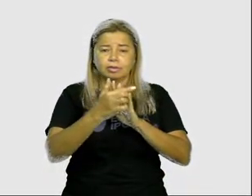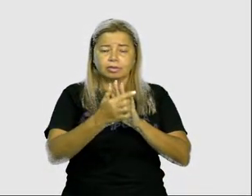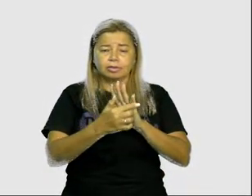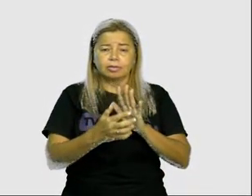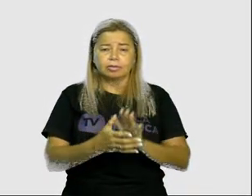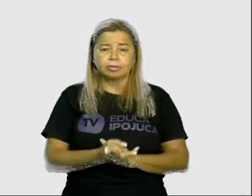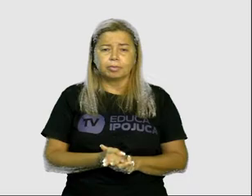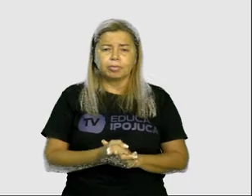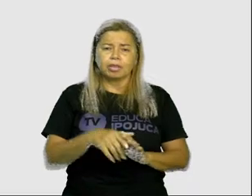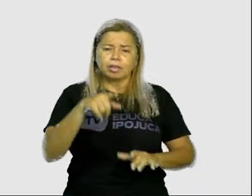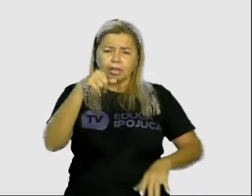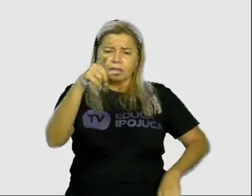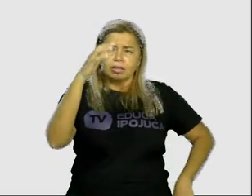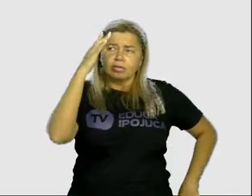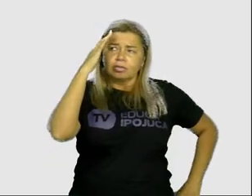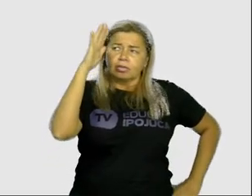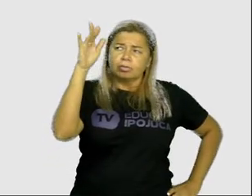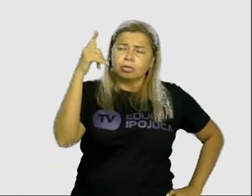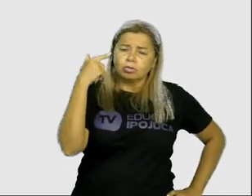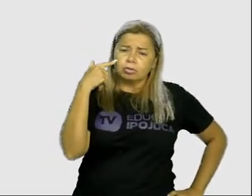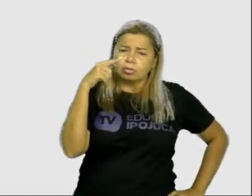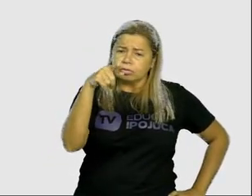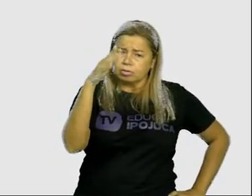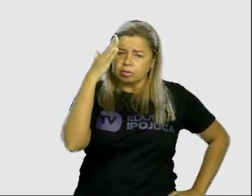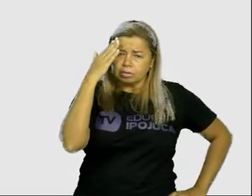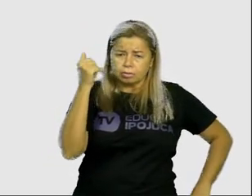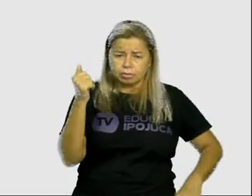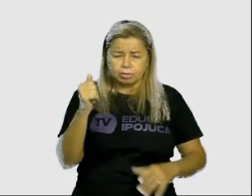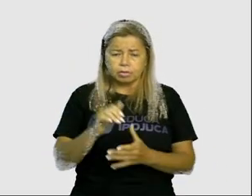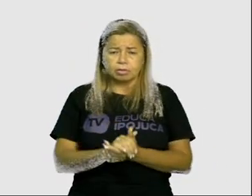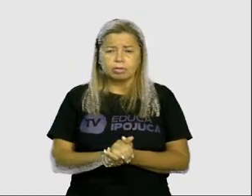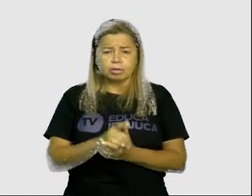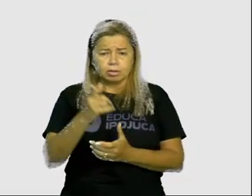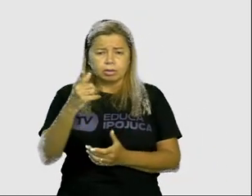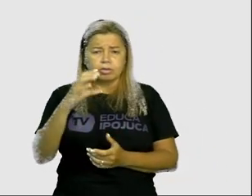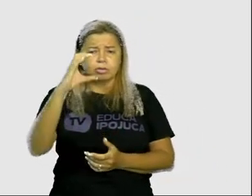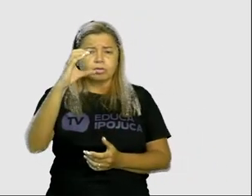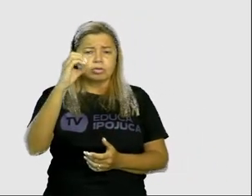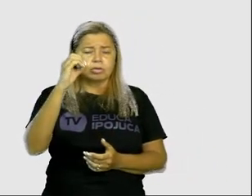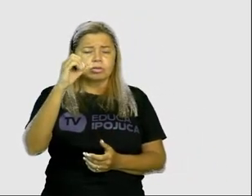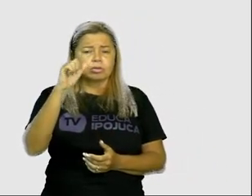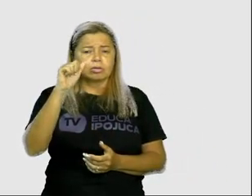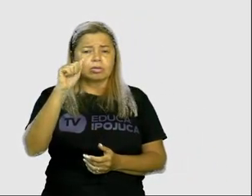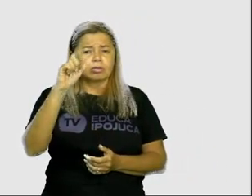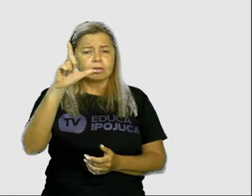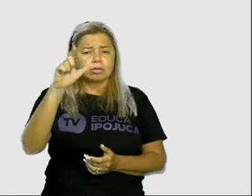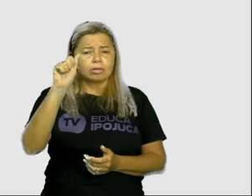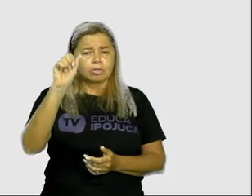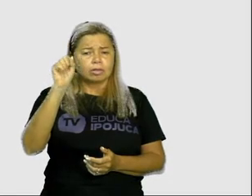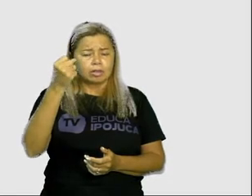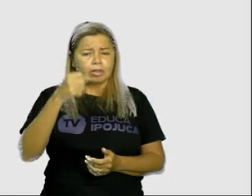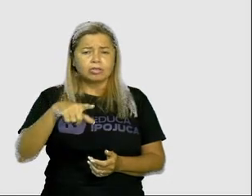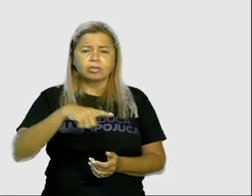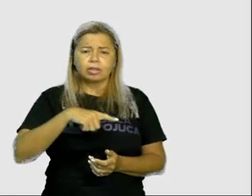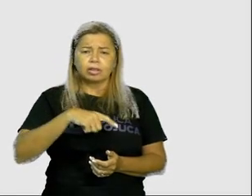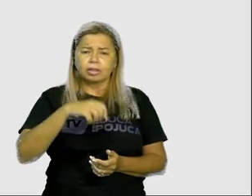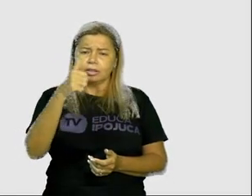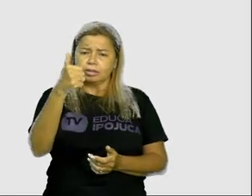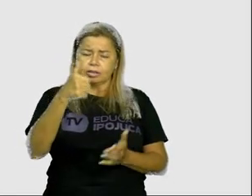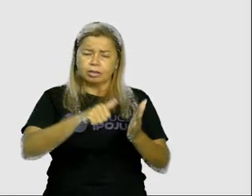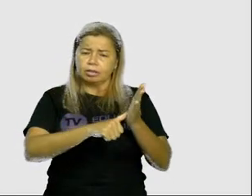Você já imaginou, ou vocês sabiam disso? Que os koalas possuem impressões